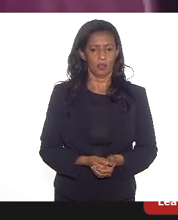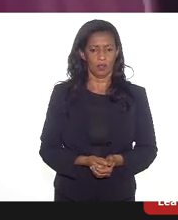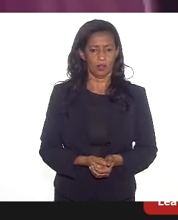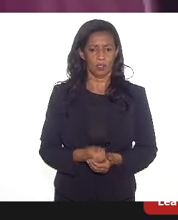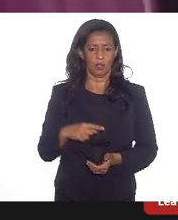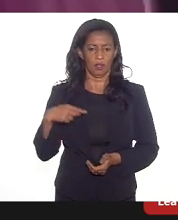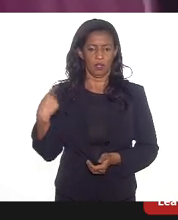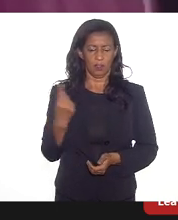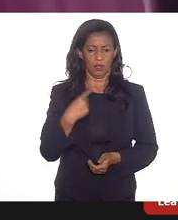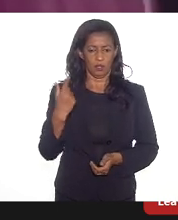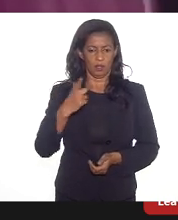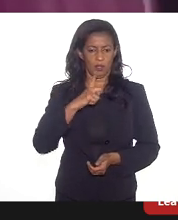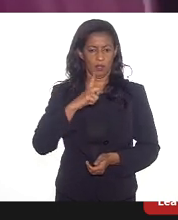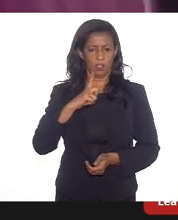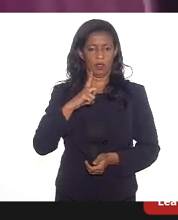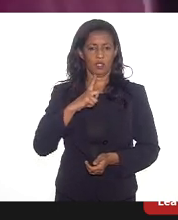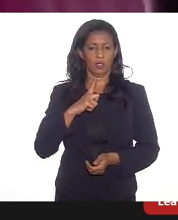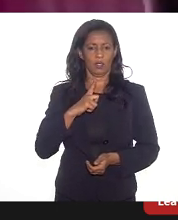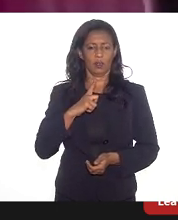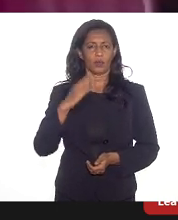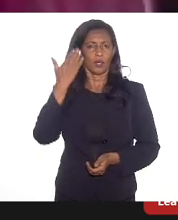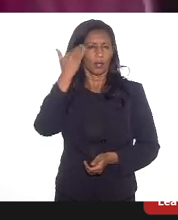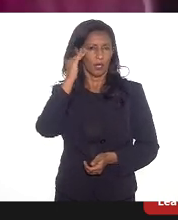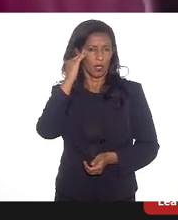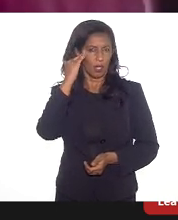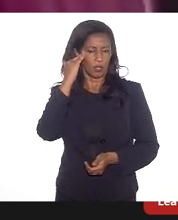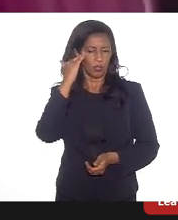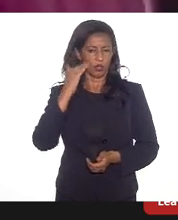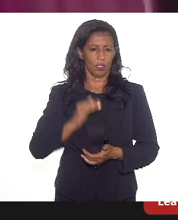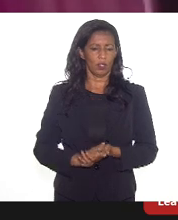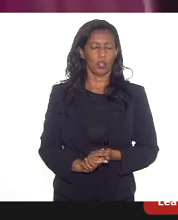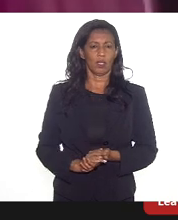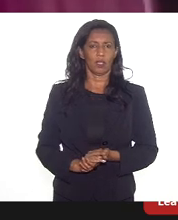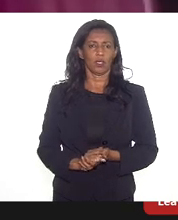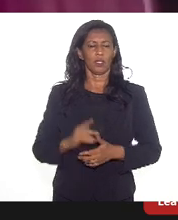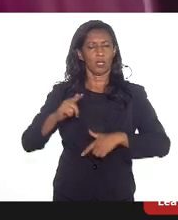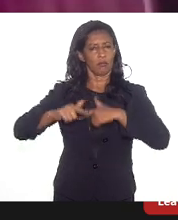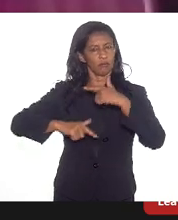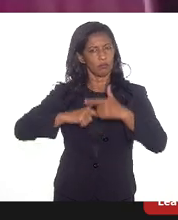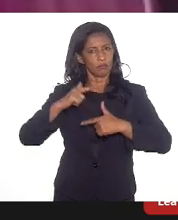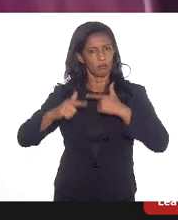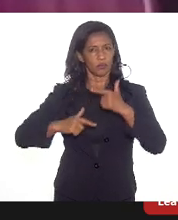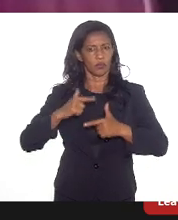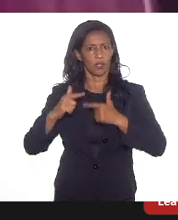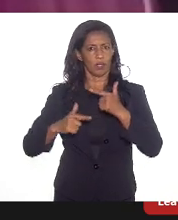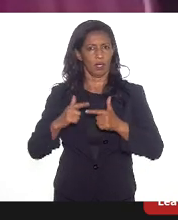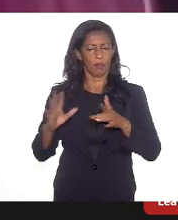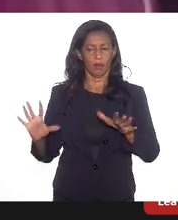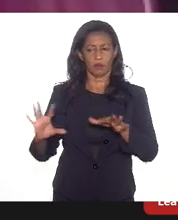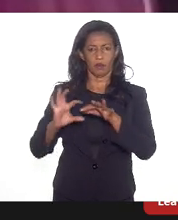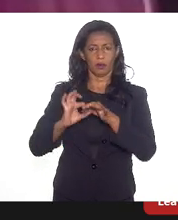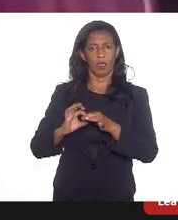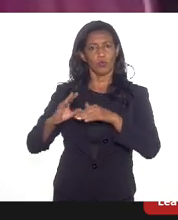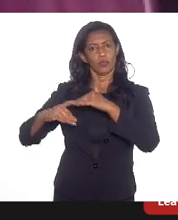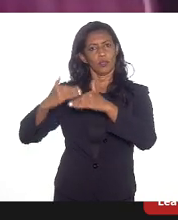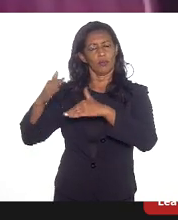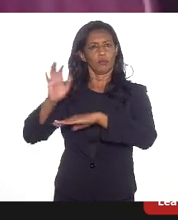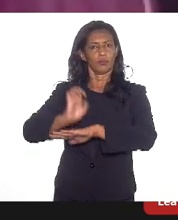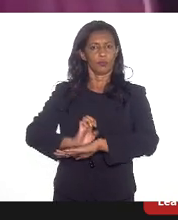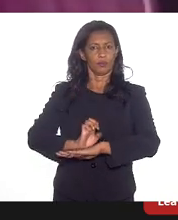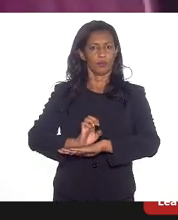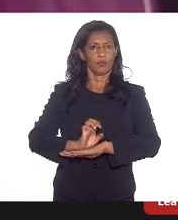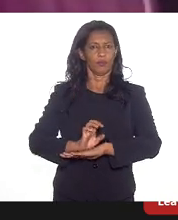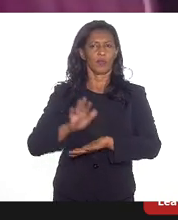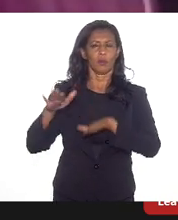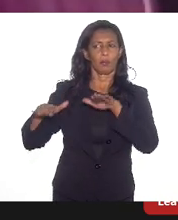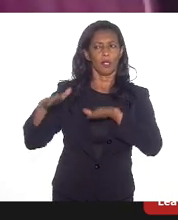um entendimento de que, para a geração de emprego, precisa estar intimamente relacionada ao desenvolvimento do Estado, indo